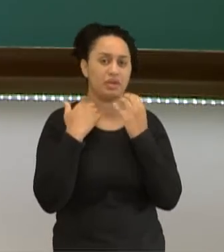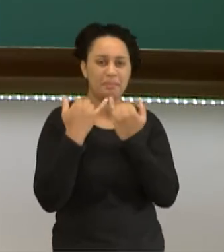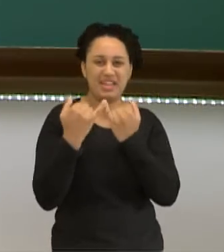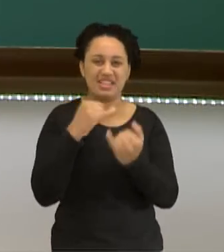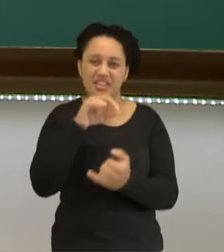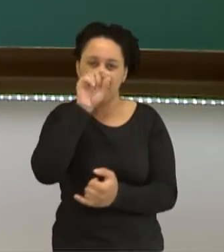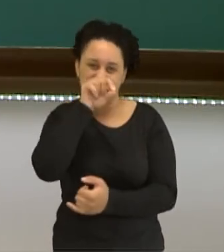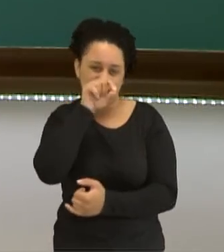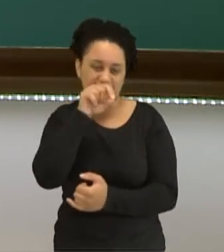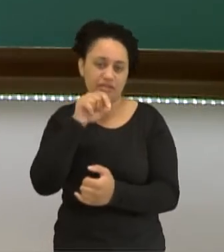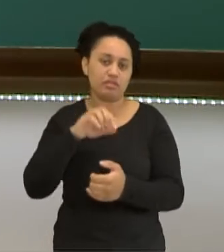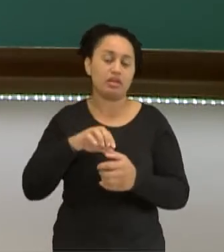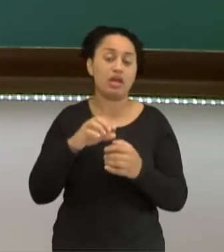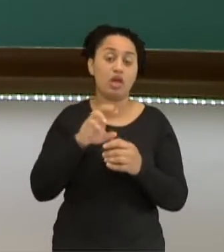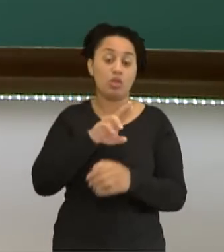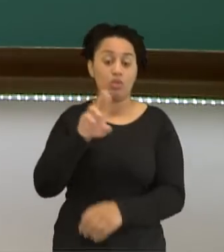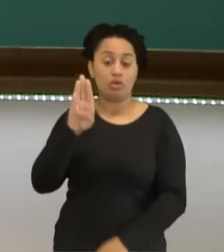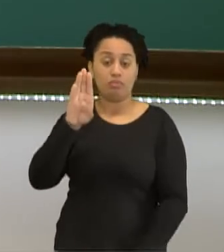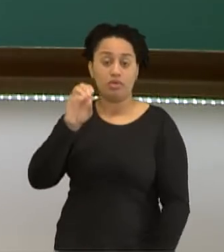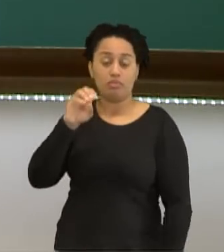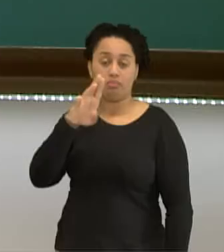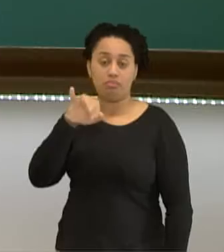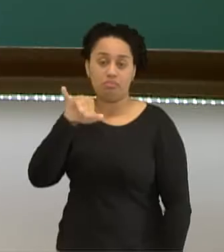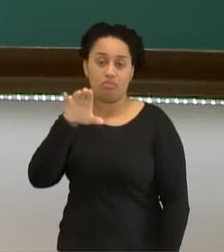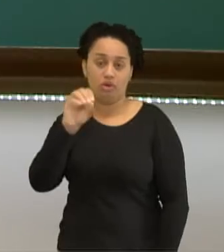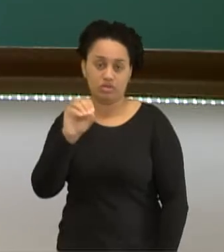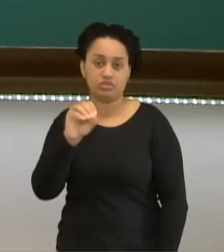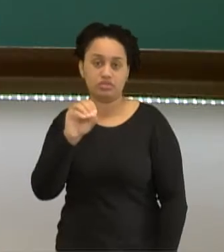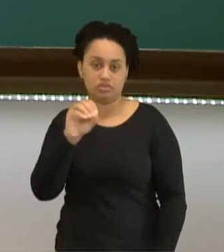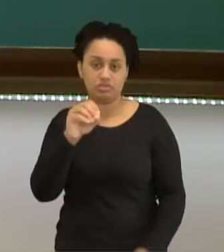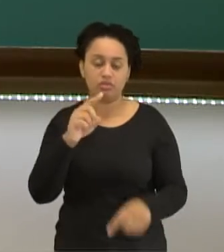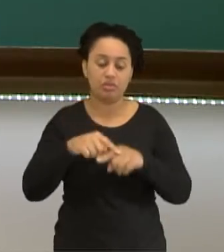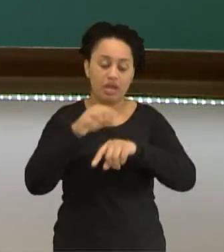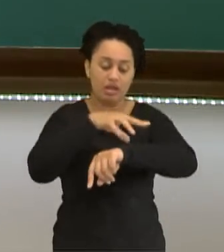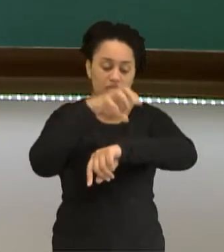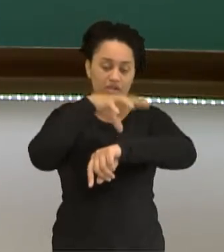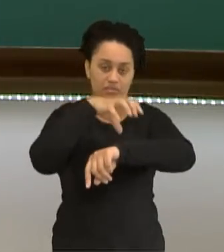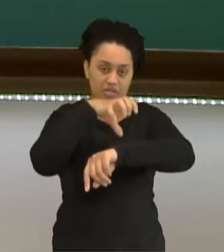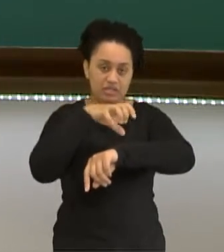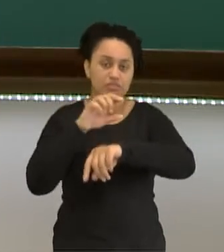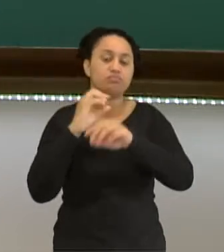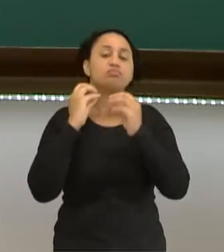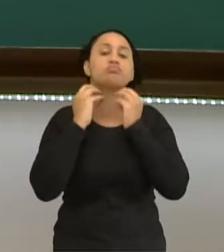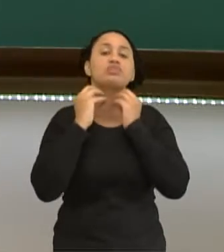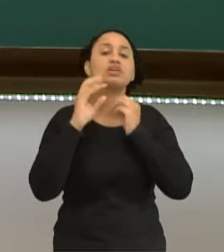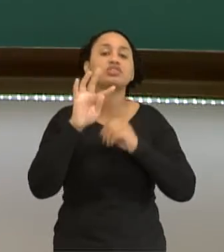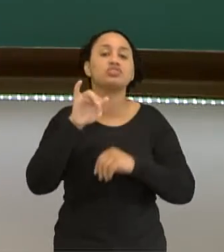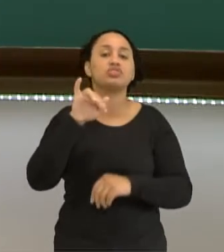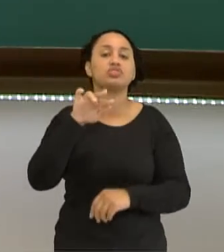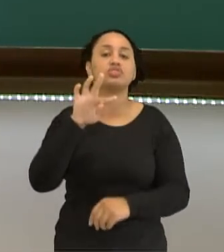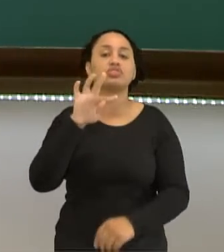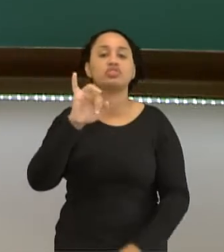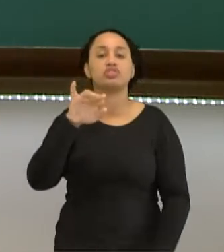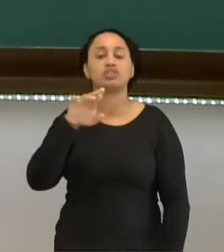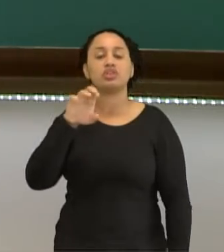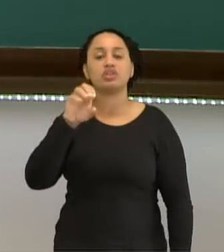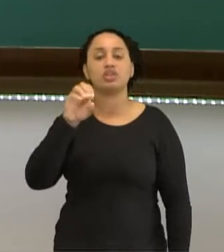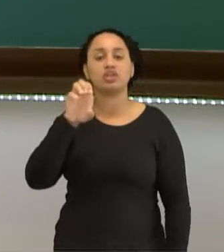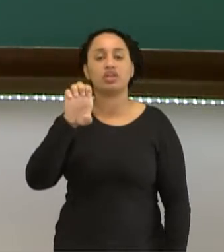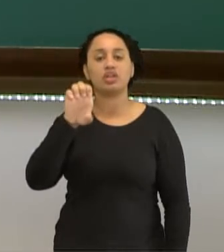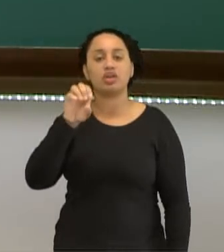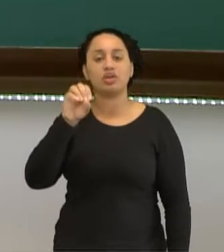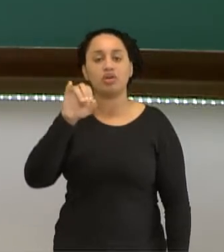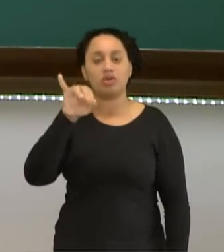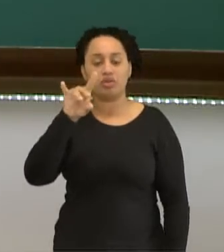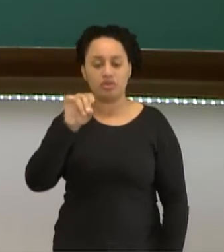doença chamava-se bócio, a inflamação das glândulas tireoides. Com o avanço da medicina, descobriu-se que o